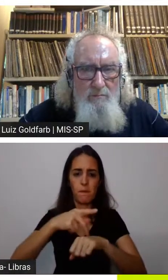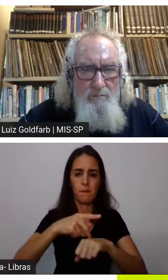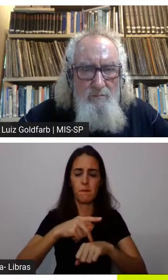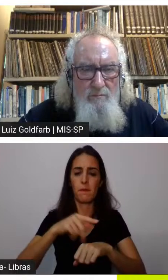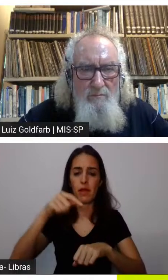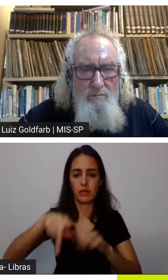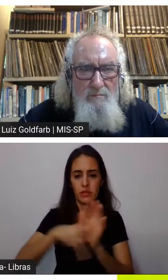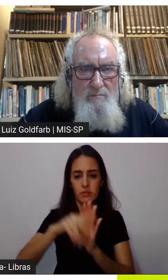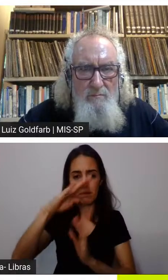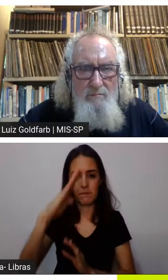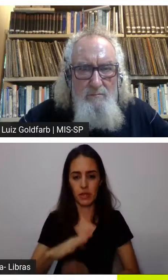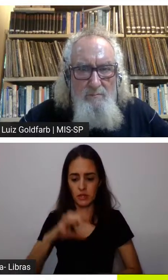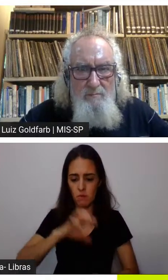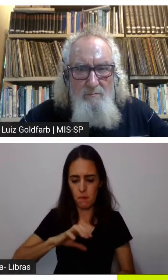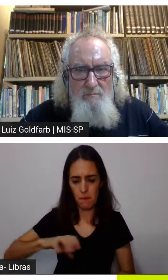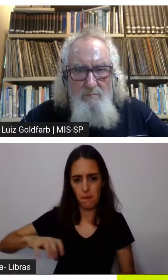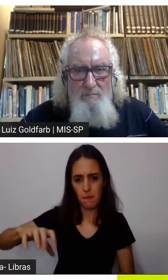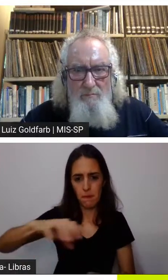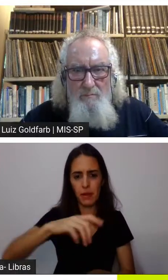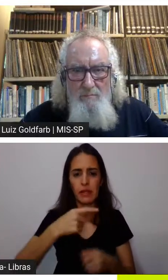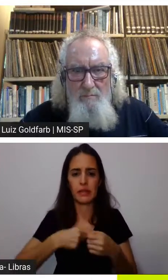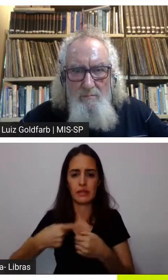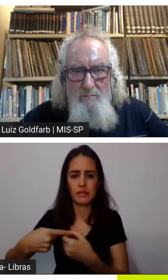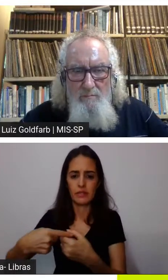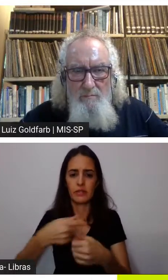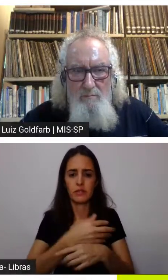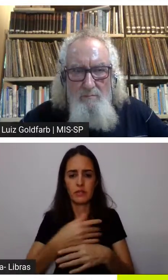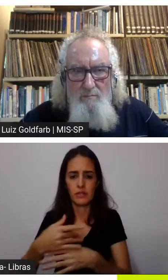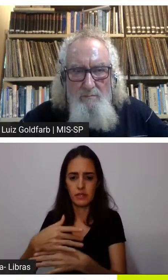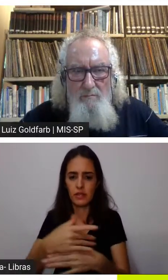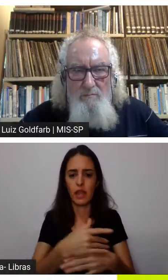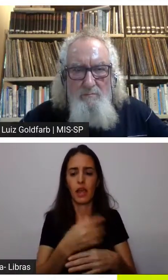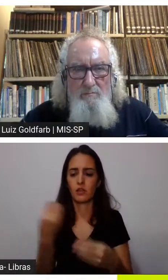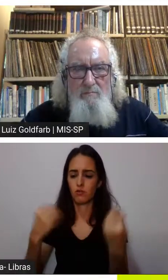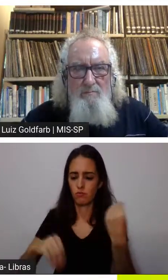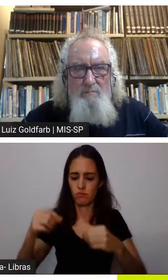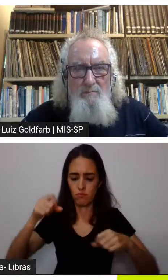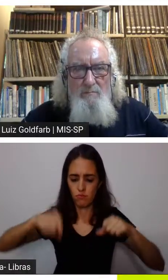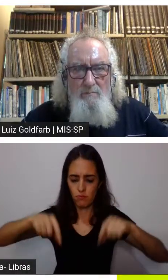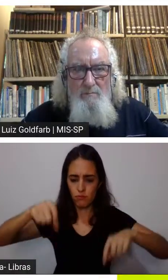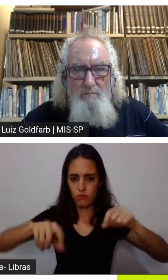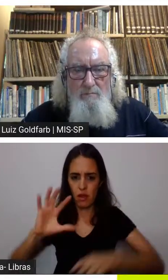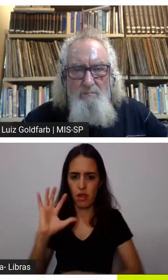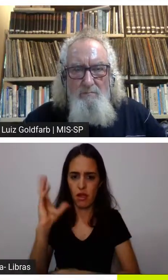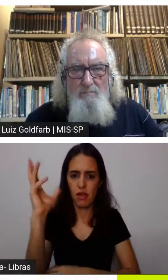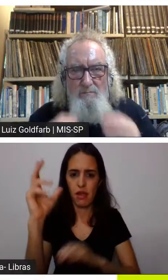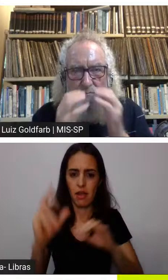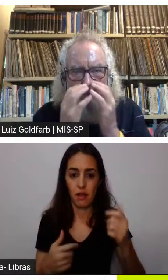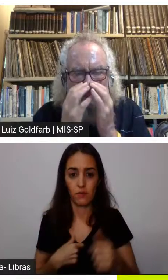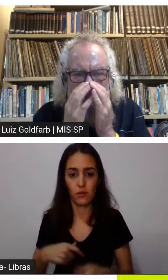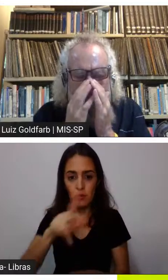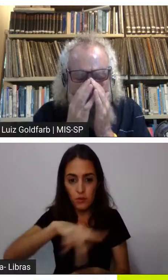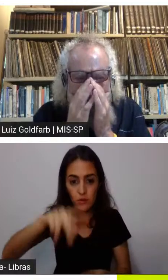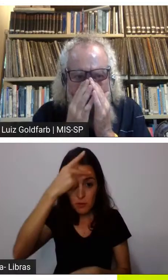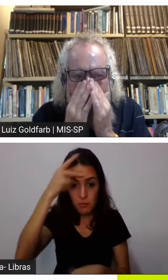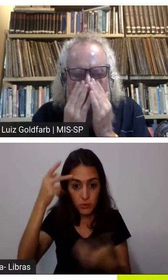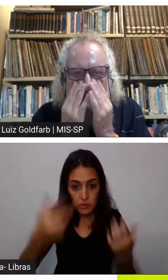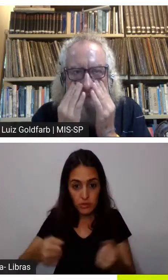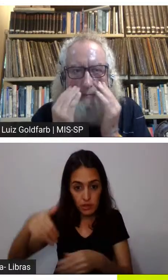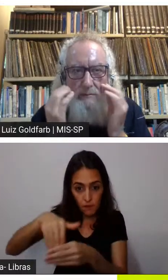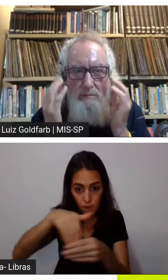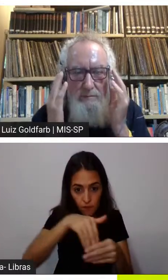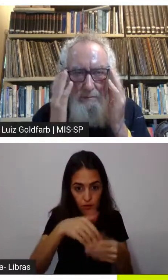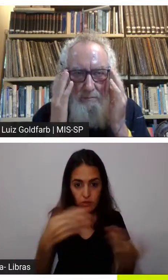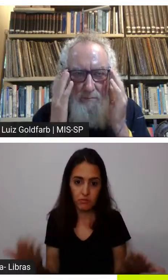outros países então é um misto de um sistema que eu acho que tem que responder tem que estar adaptado a responder aos desafios climáticos e do outro lado